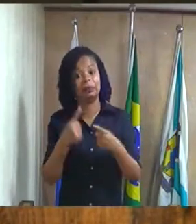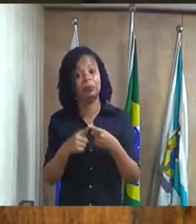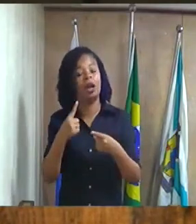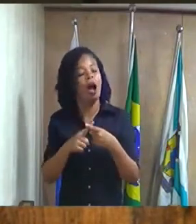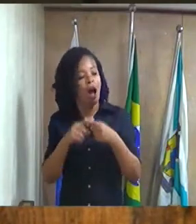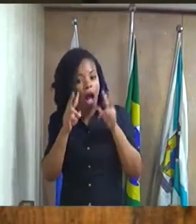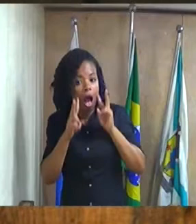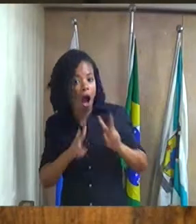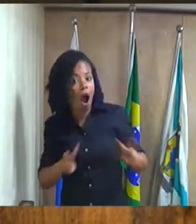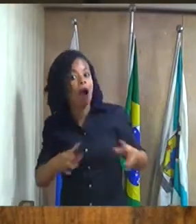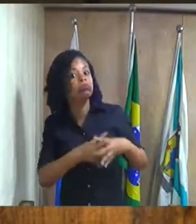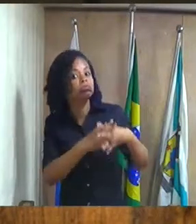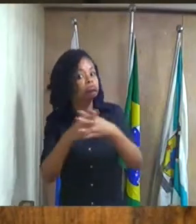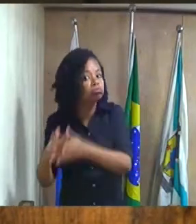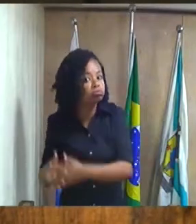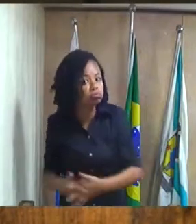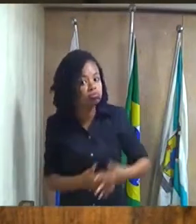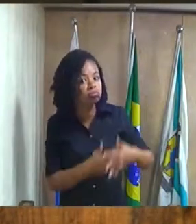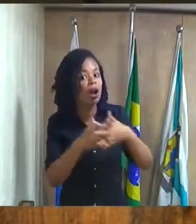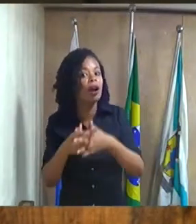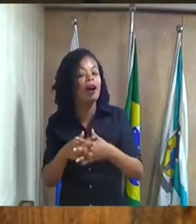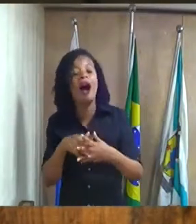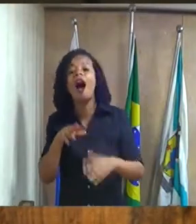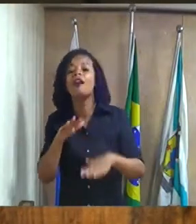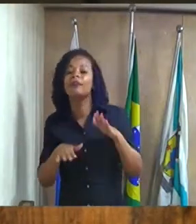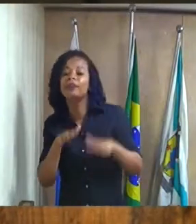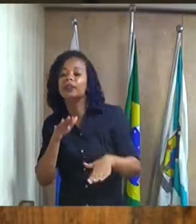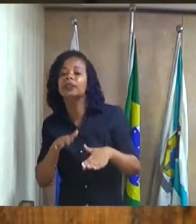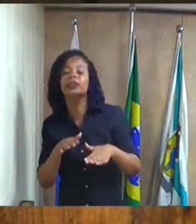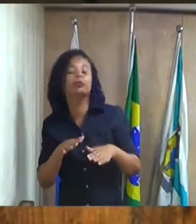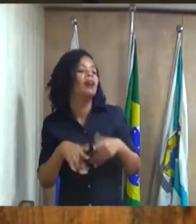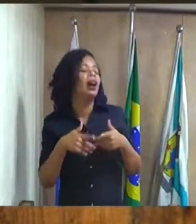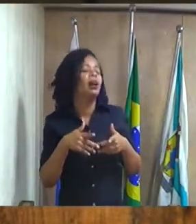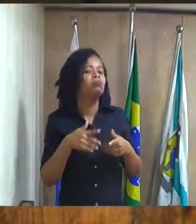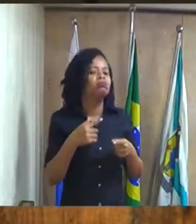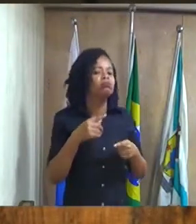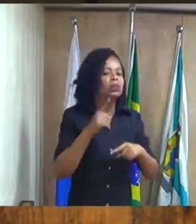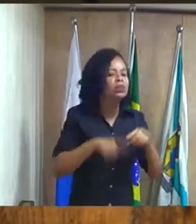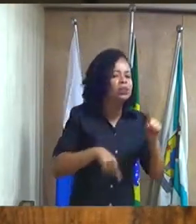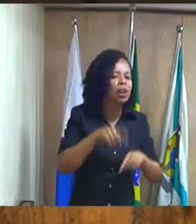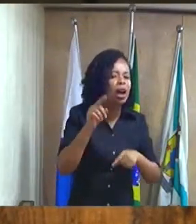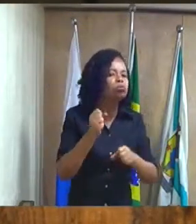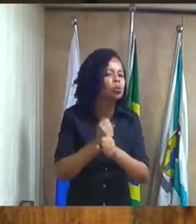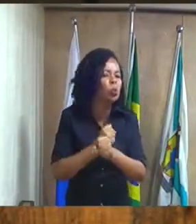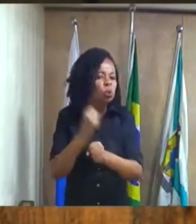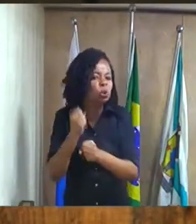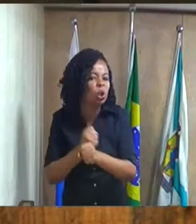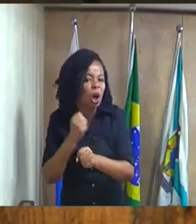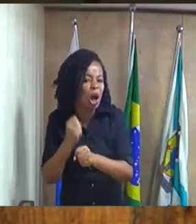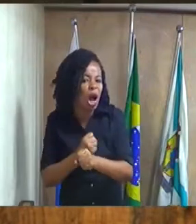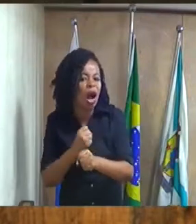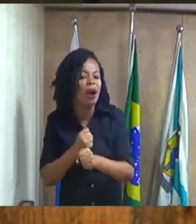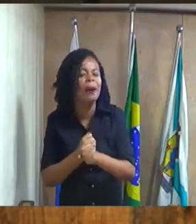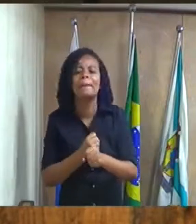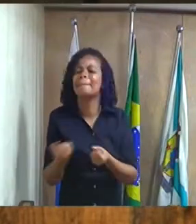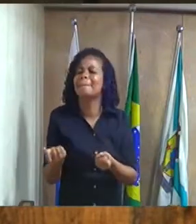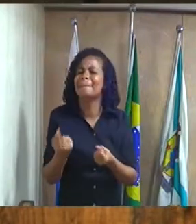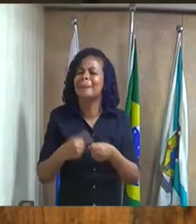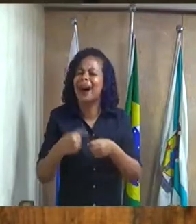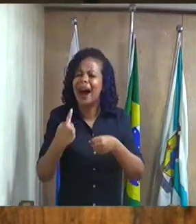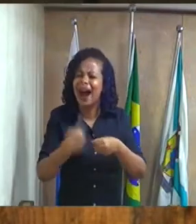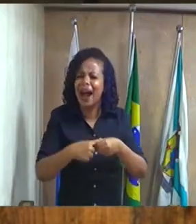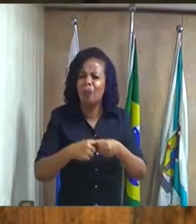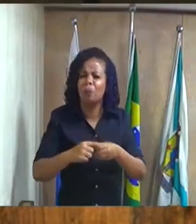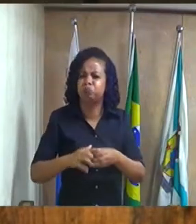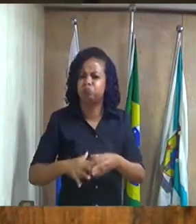caminhão caminhão de entrega de material de construção é tem um bairro ali que fica ali ilhado eles tem que fazer